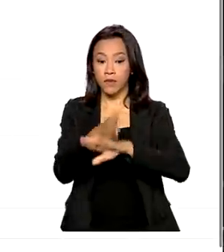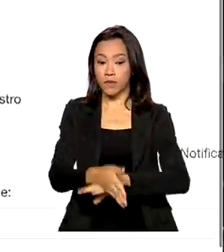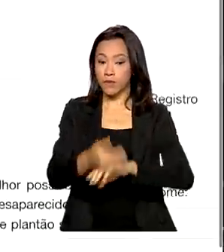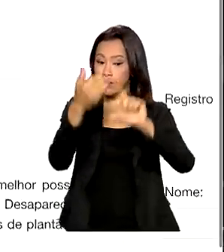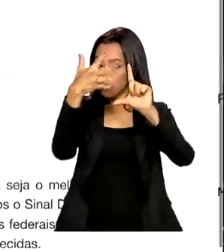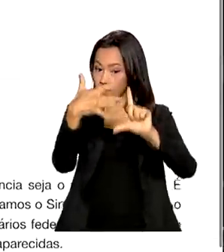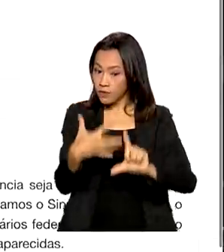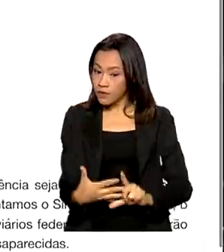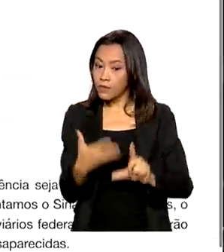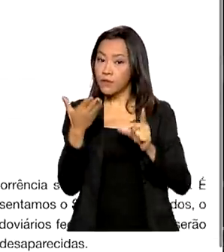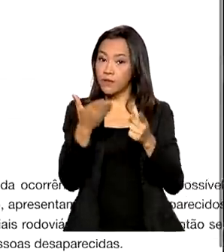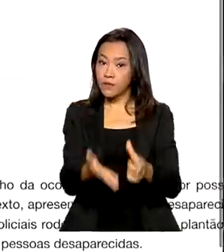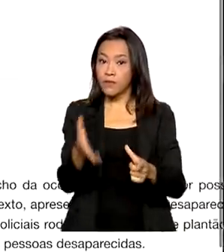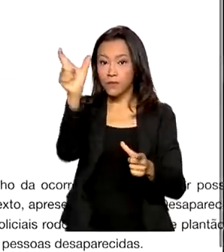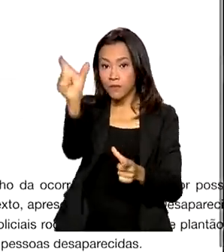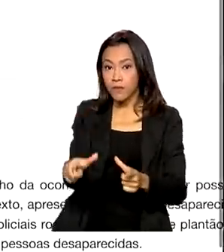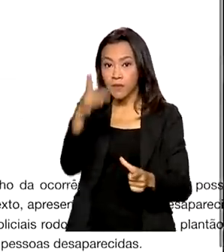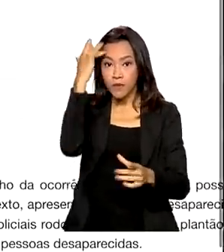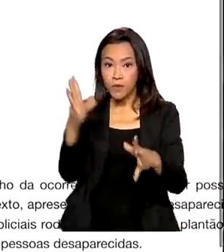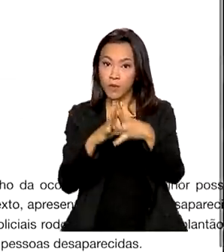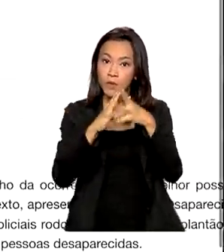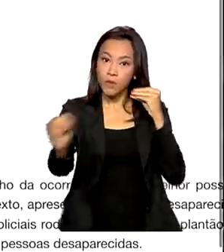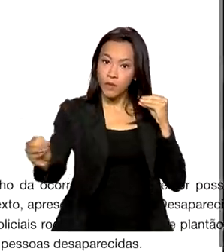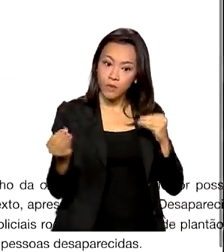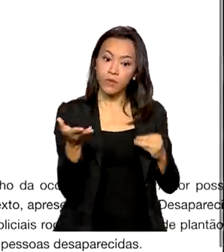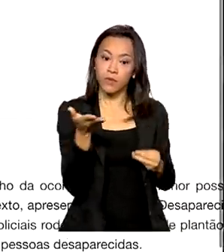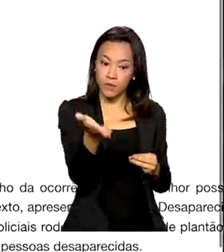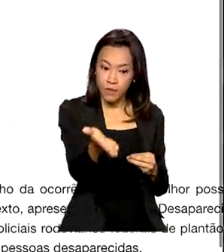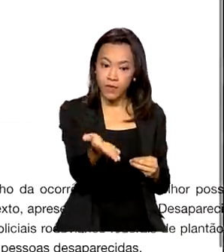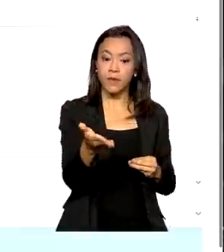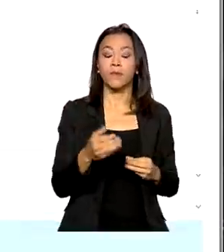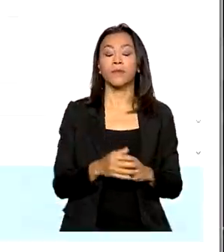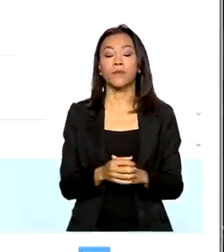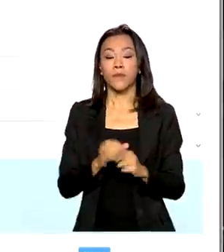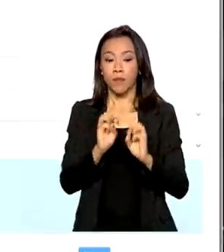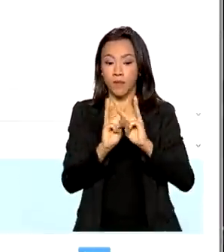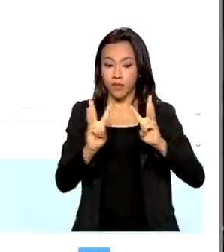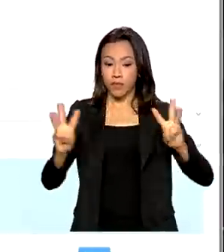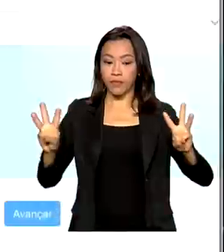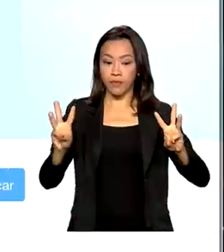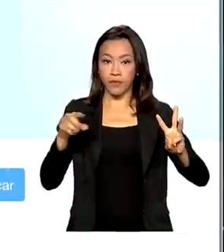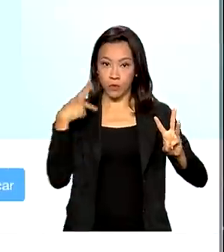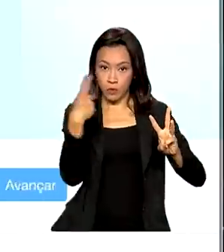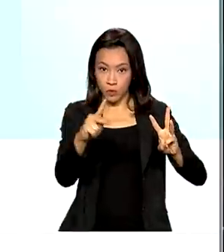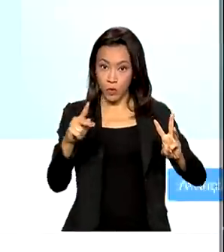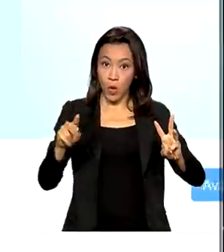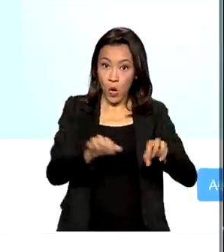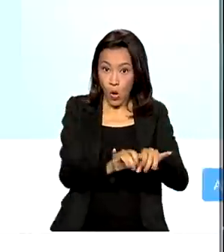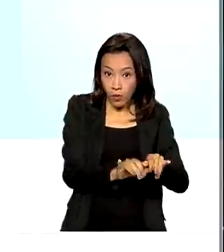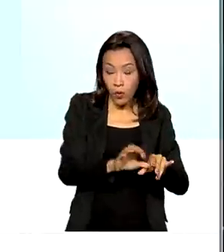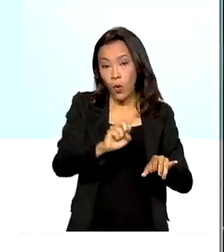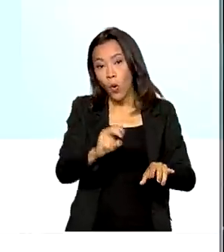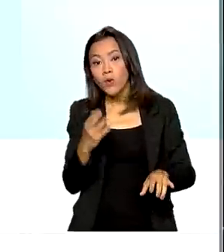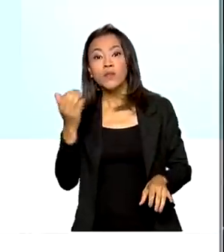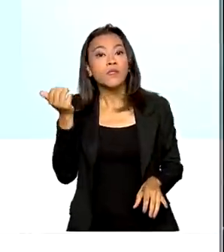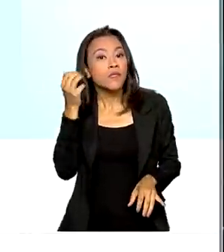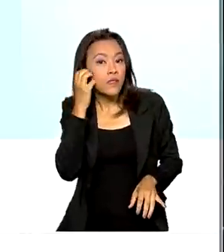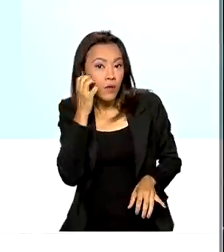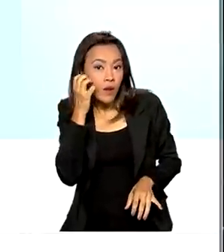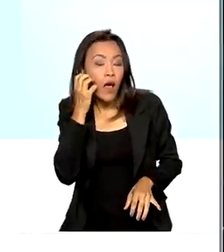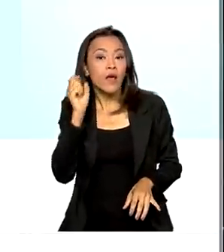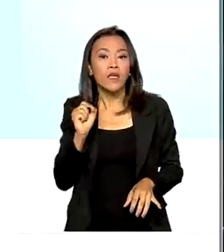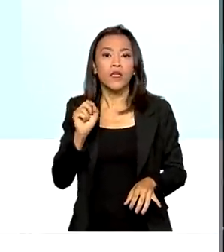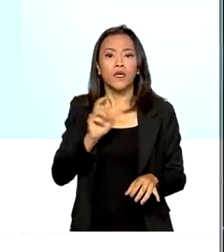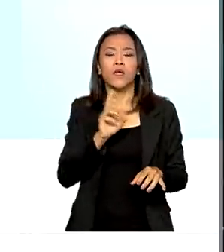desaparecidos.prf.gov.br pelo computador ou pelo celular e preencher os